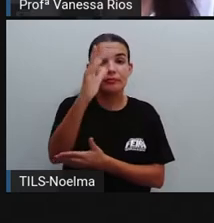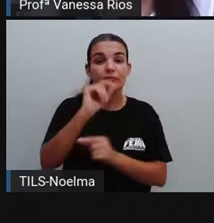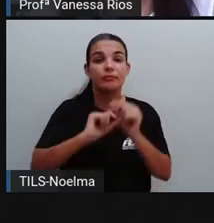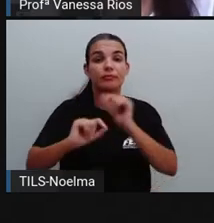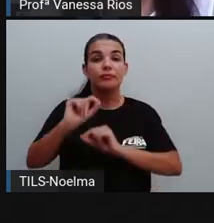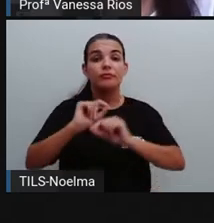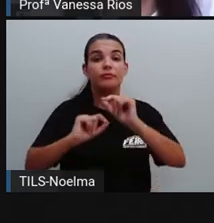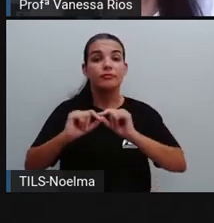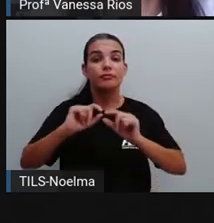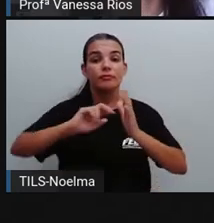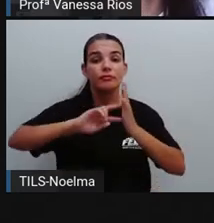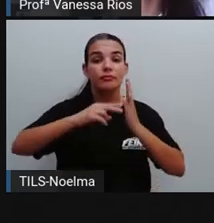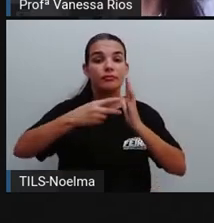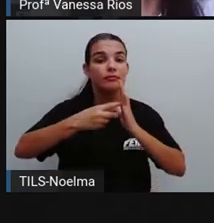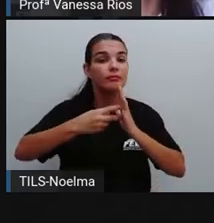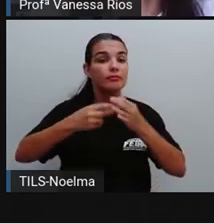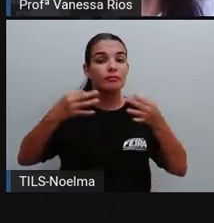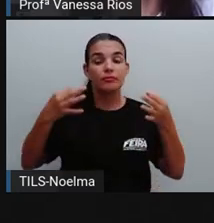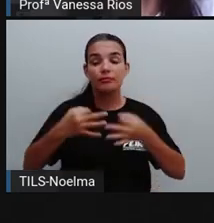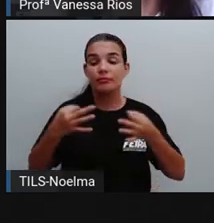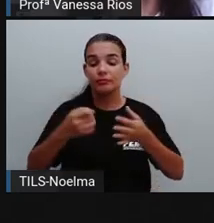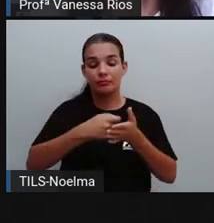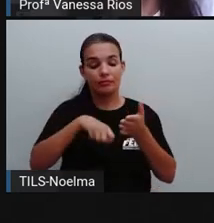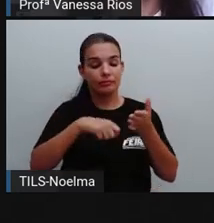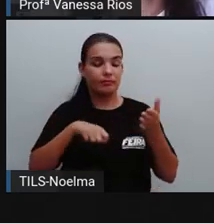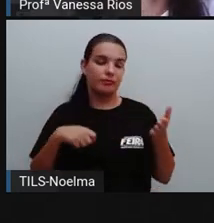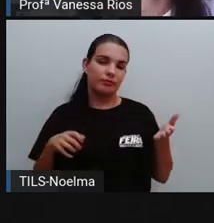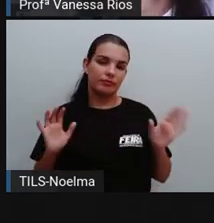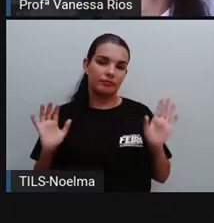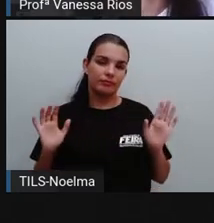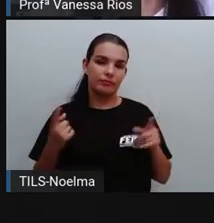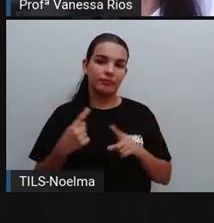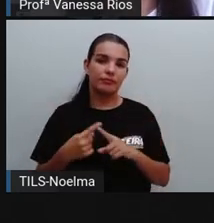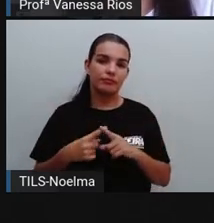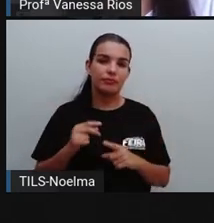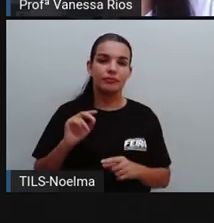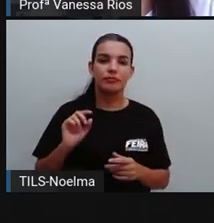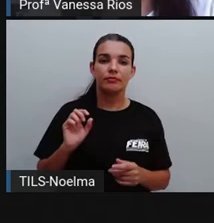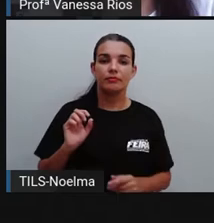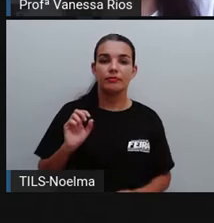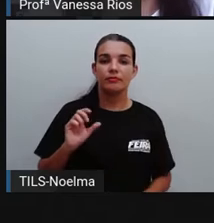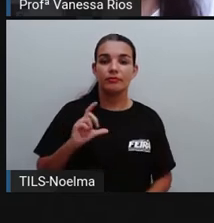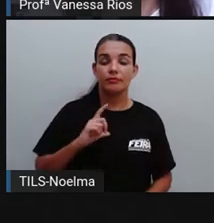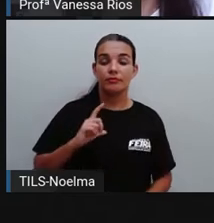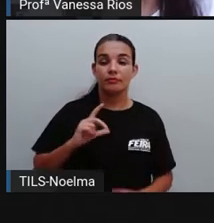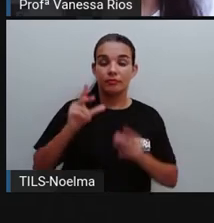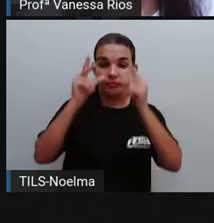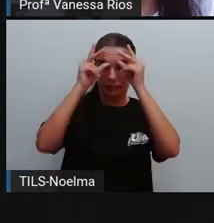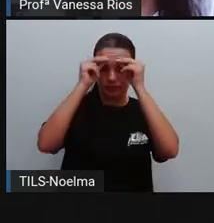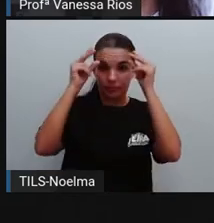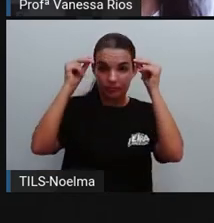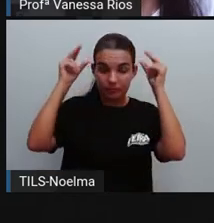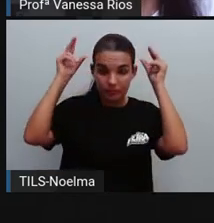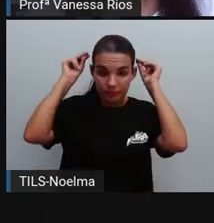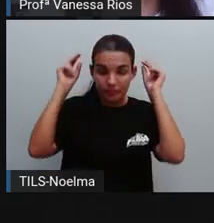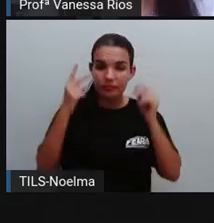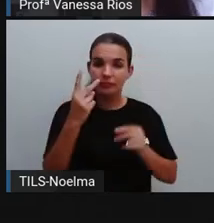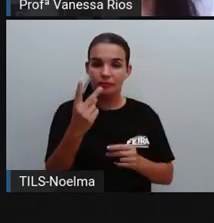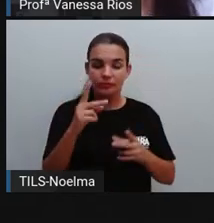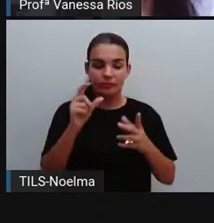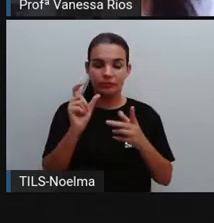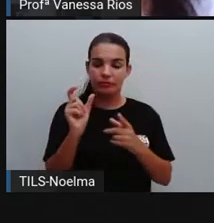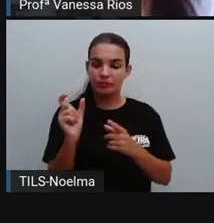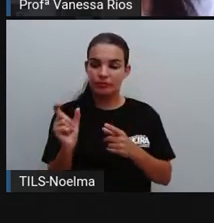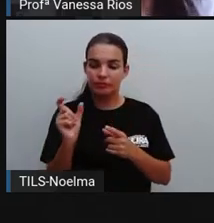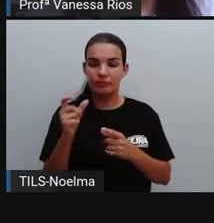no seu significado de escrita correta. Porque a palavra ortografia surge da junção de duas